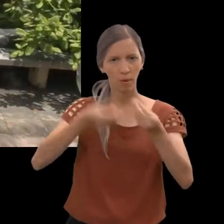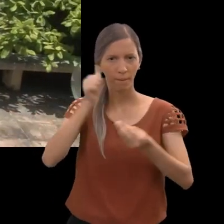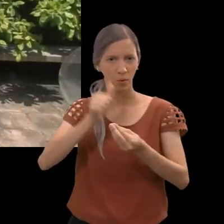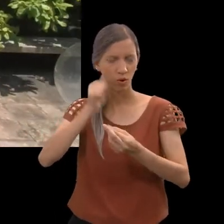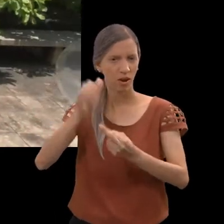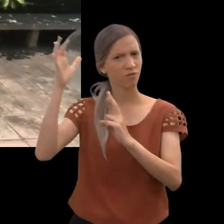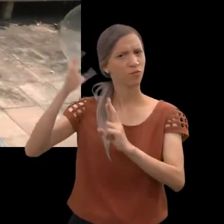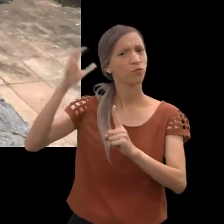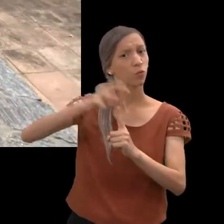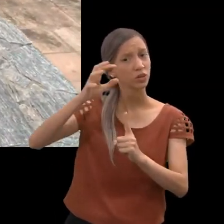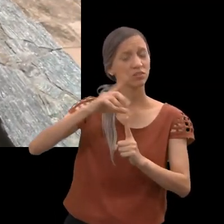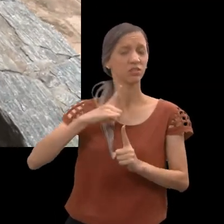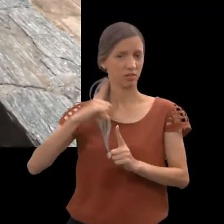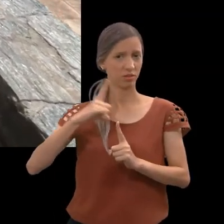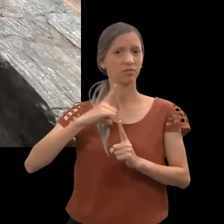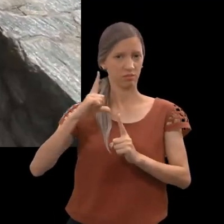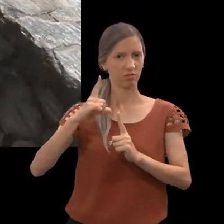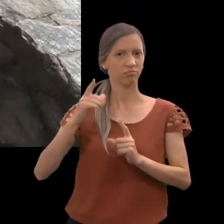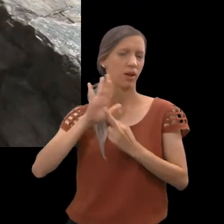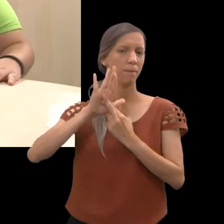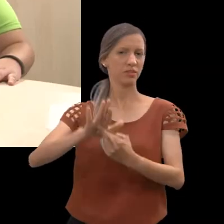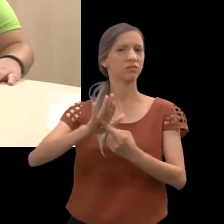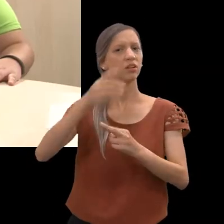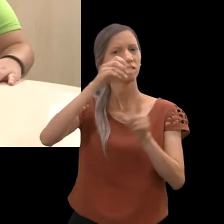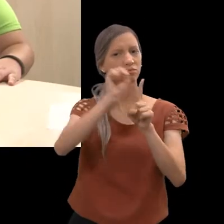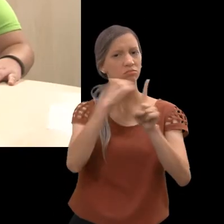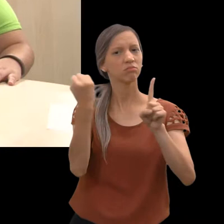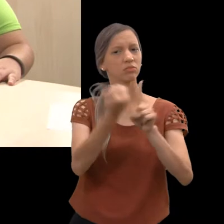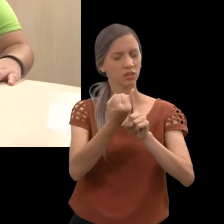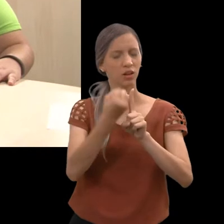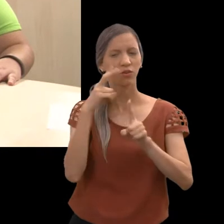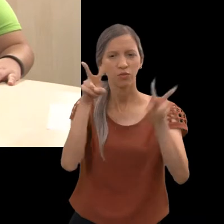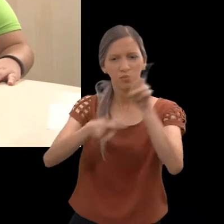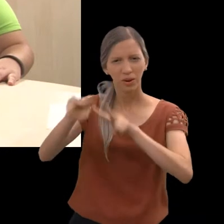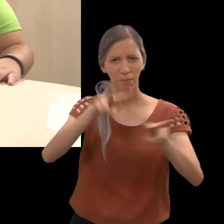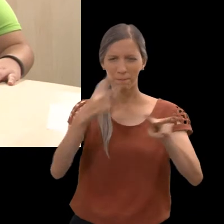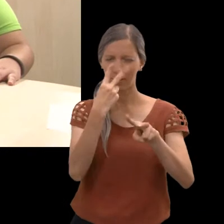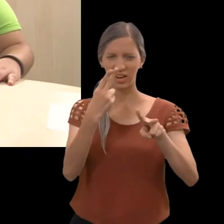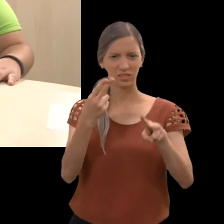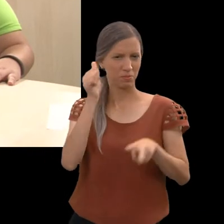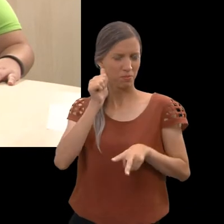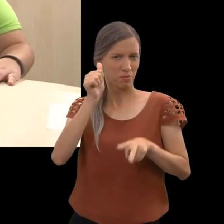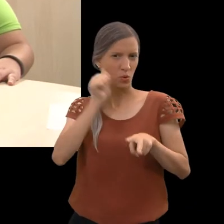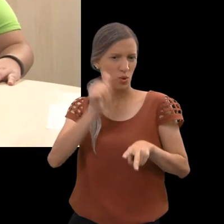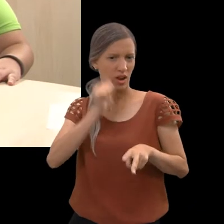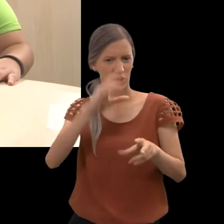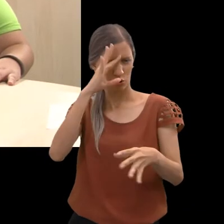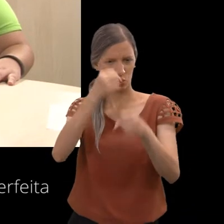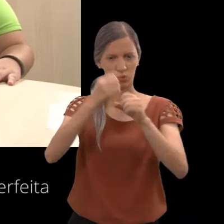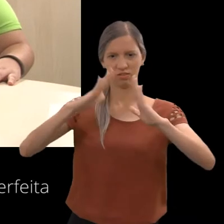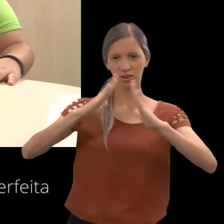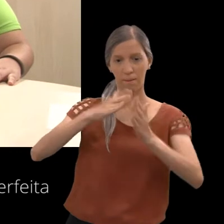diretamente em como se vê e como são representadas na sociedade. Veremos que a mídia cria um estilo de mulher, dona de casa, na sua